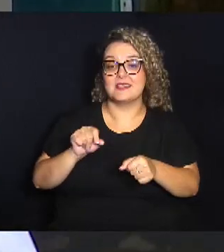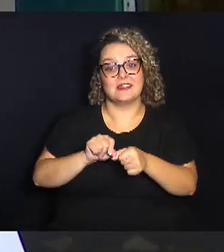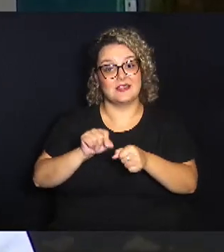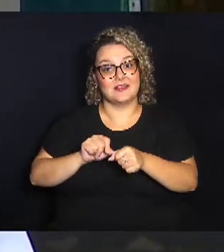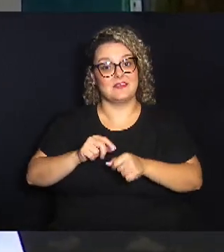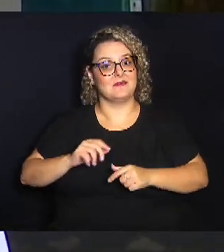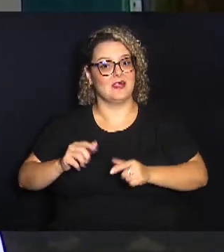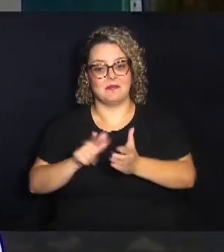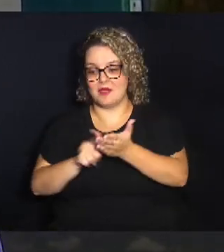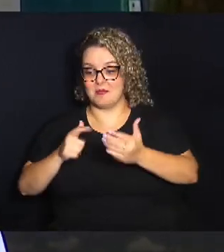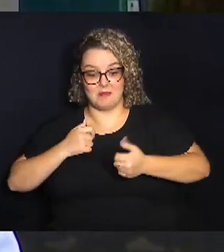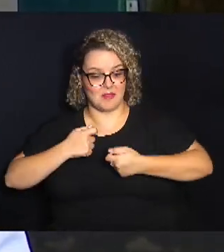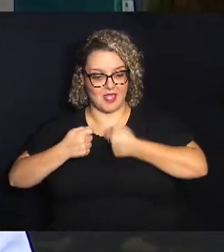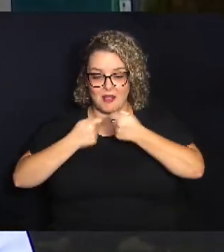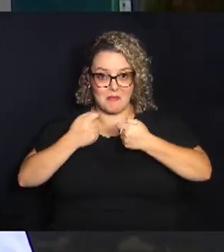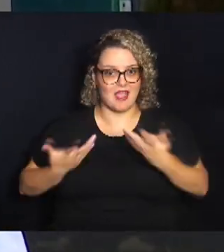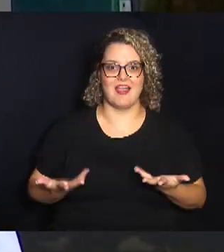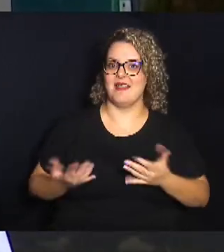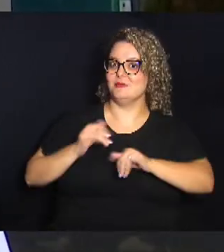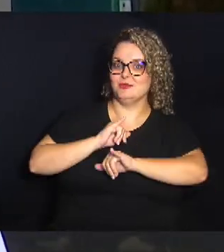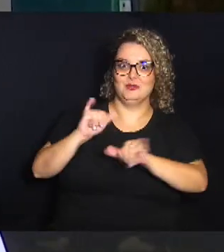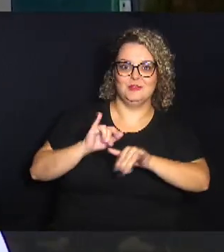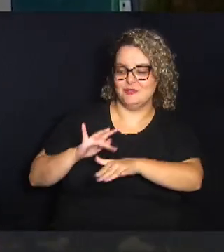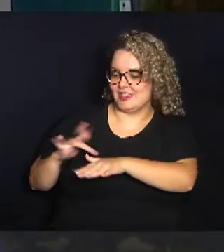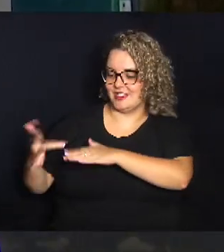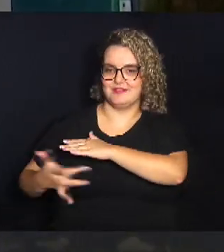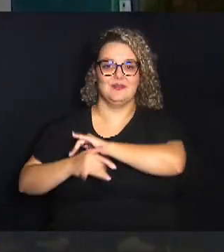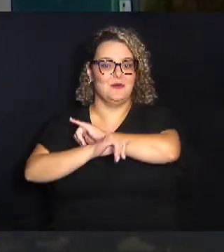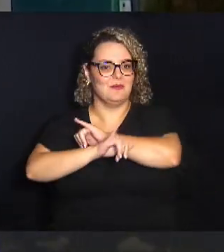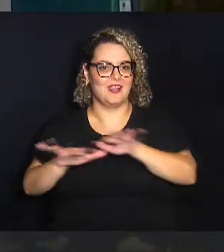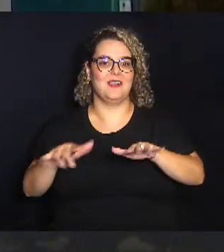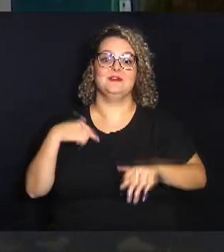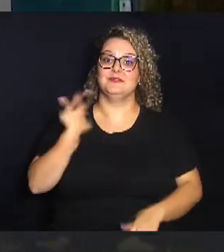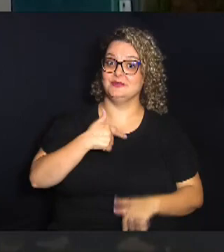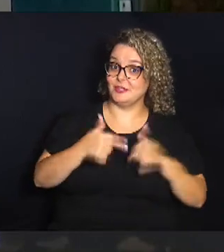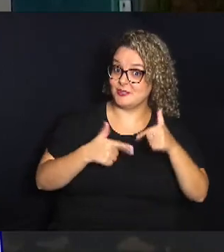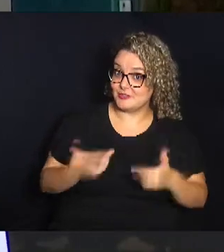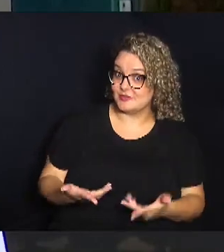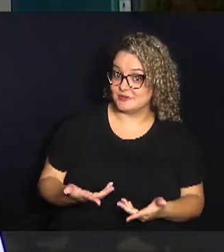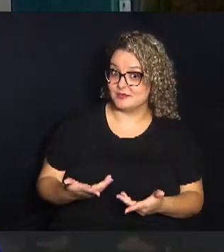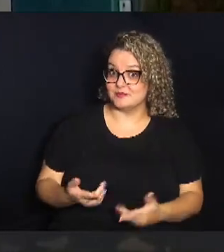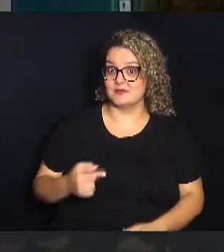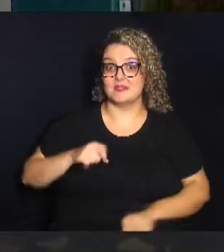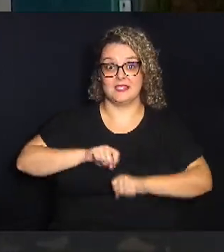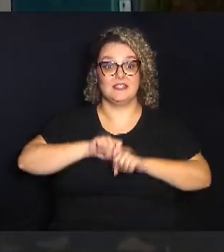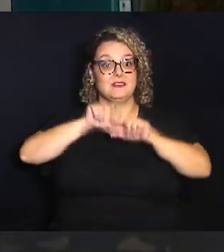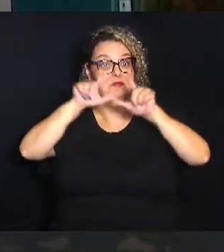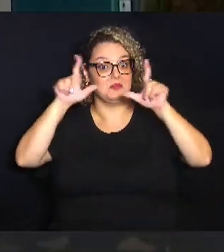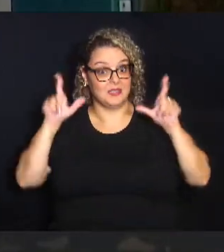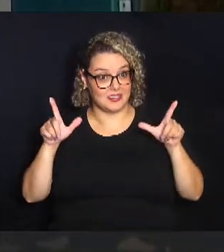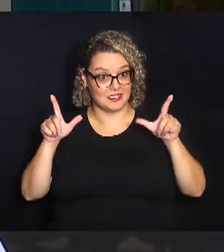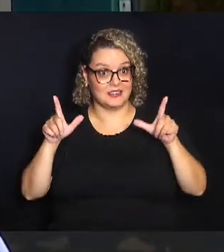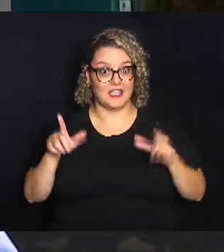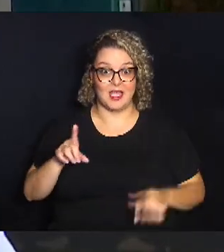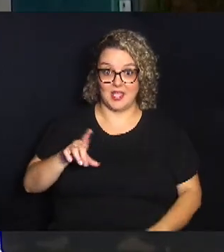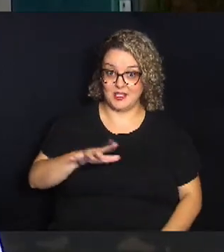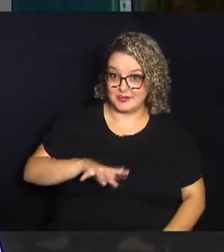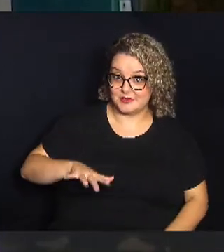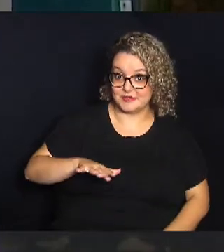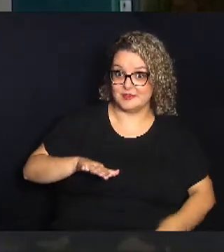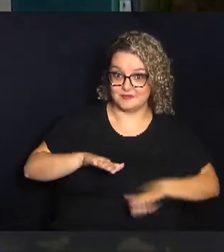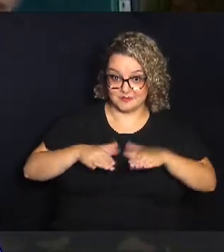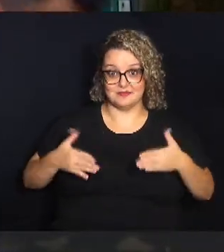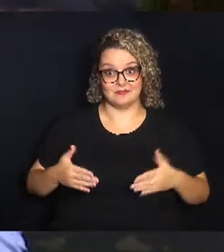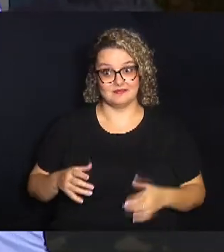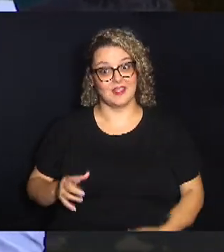jornalística, a parte de imprensa, a parte de divulgação do nosso trabalho. Nessa manhã, a diretoria da mesa, a Jumper Bem,